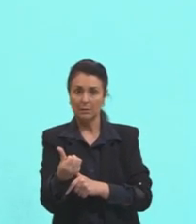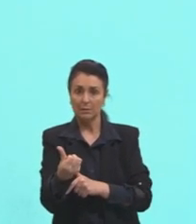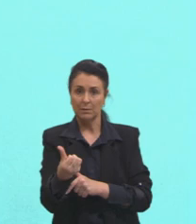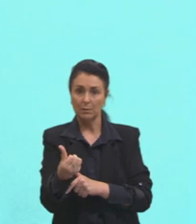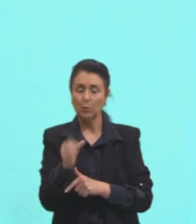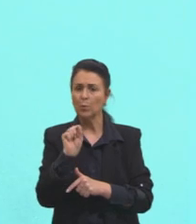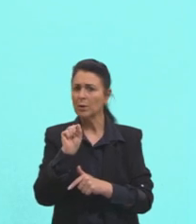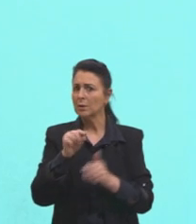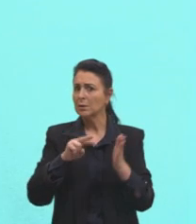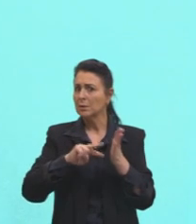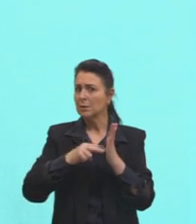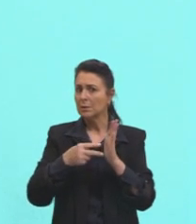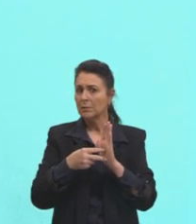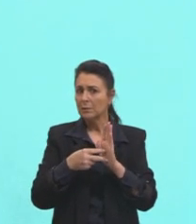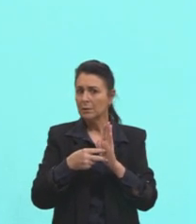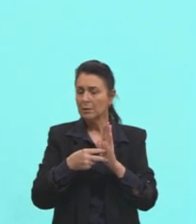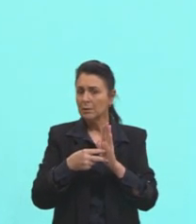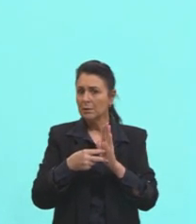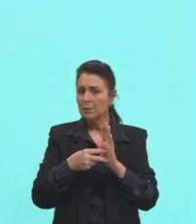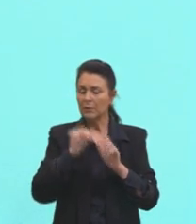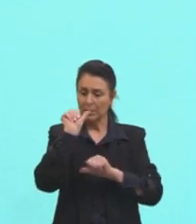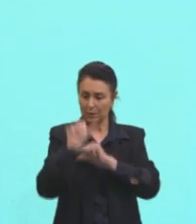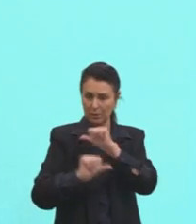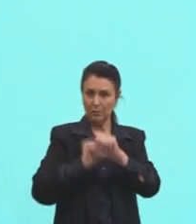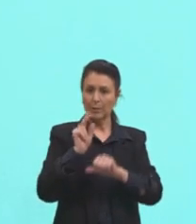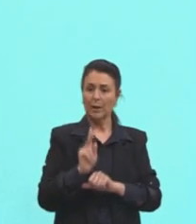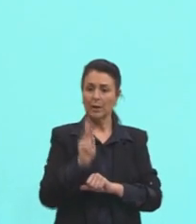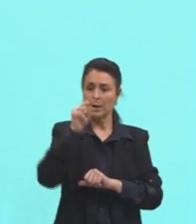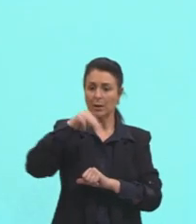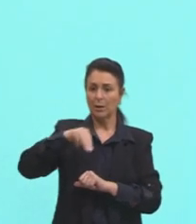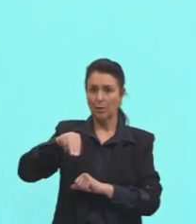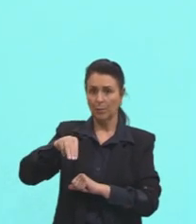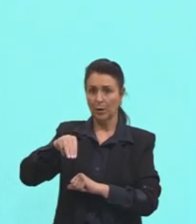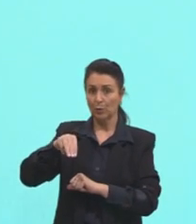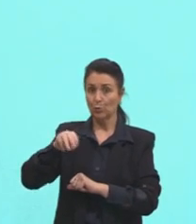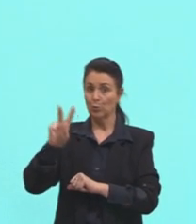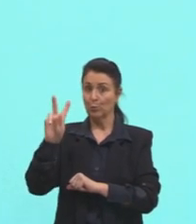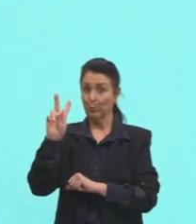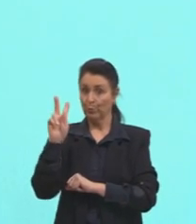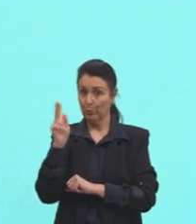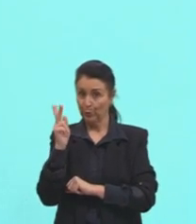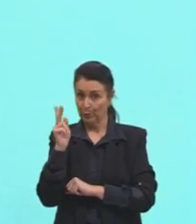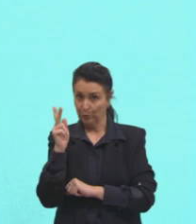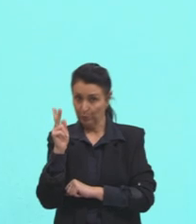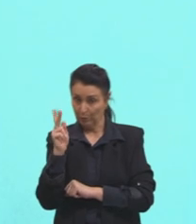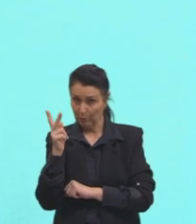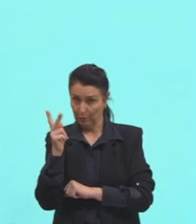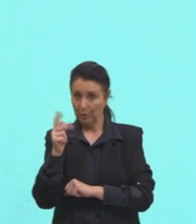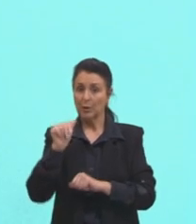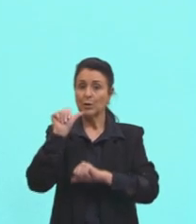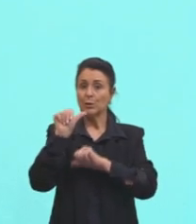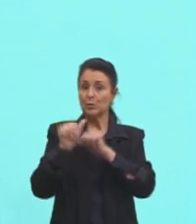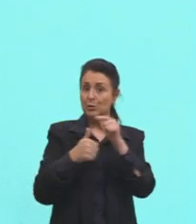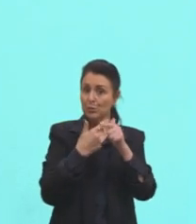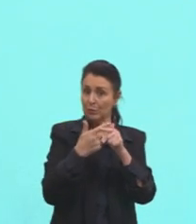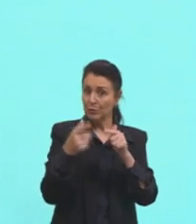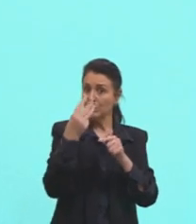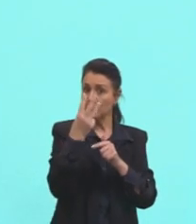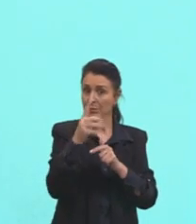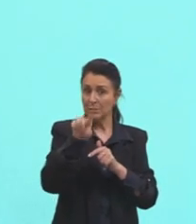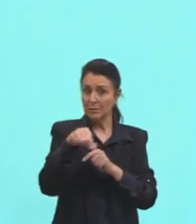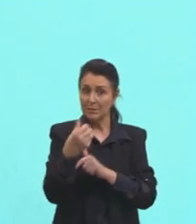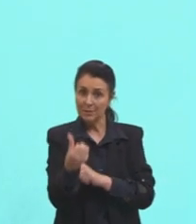dizer? Que sempre que a gente for passar de quilômetros por hora para metros por segundo, a gente vai dividir por 3,6.